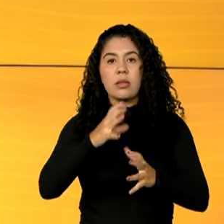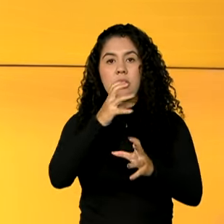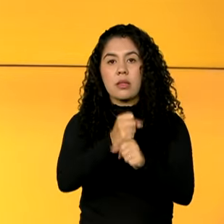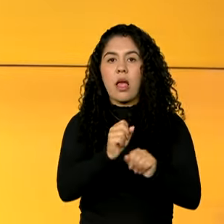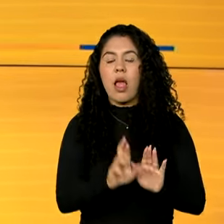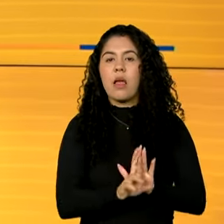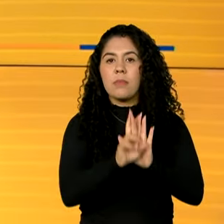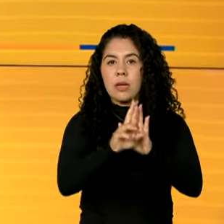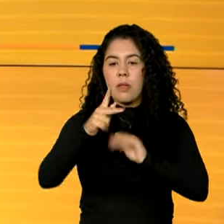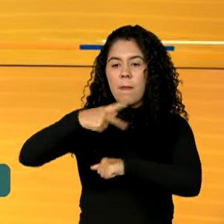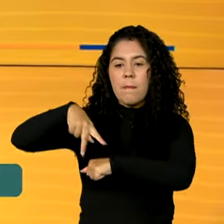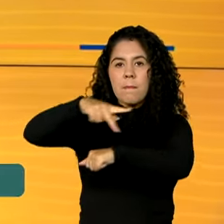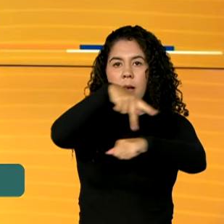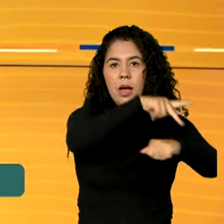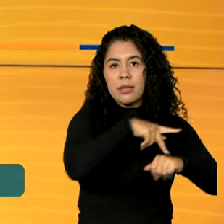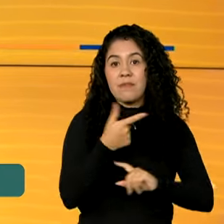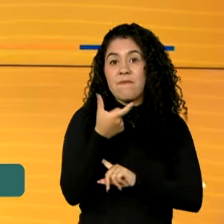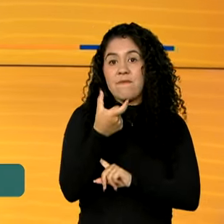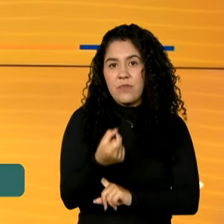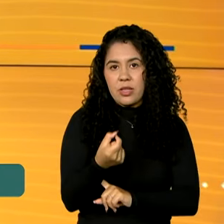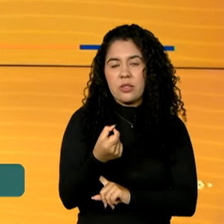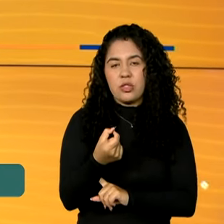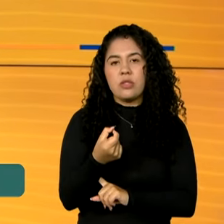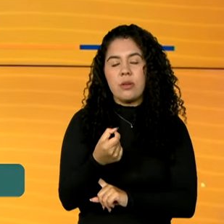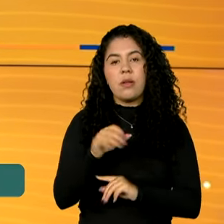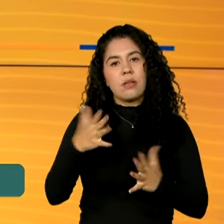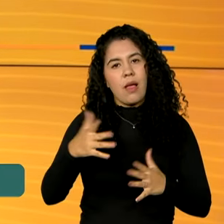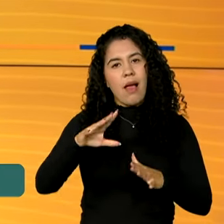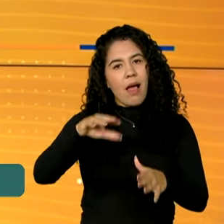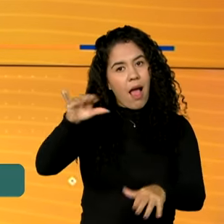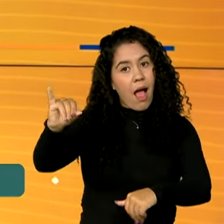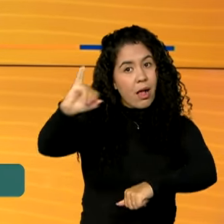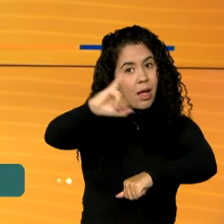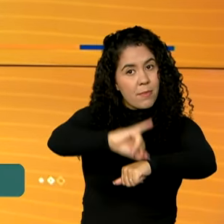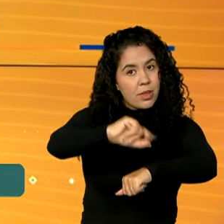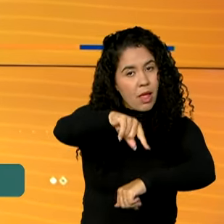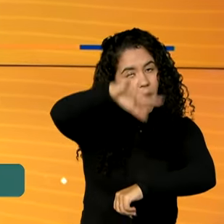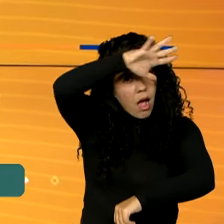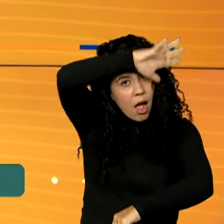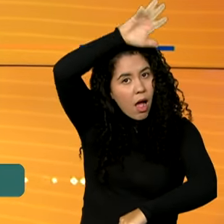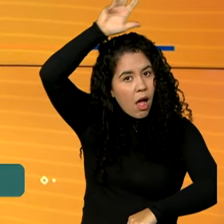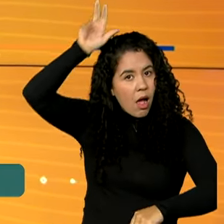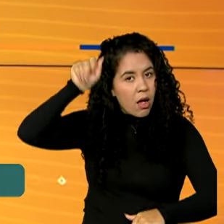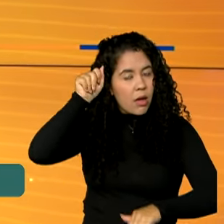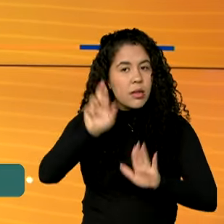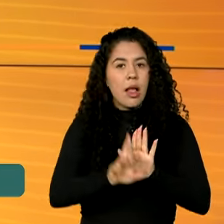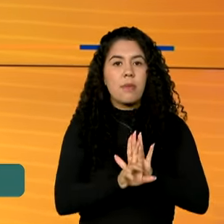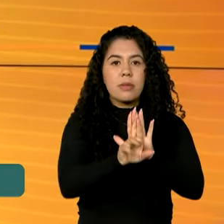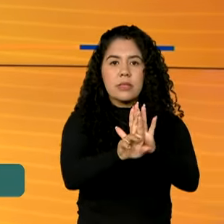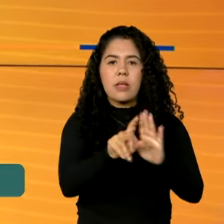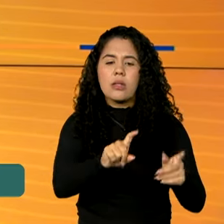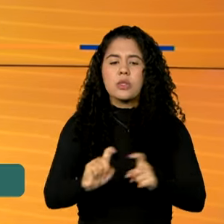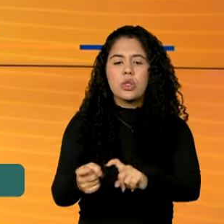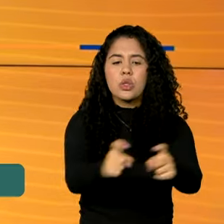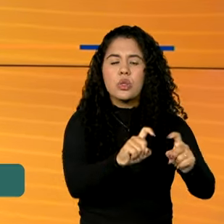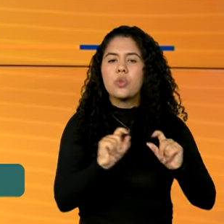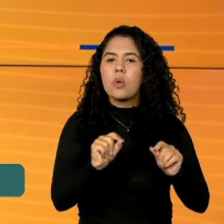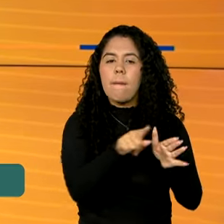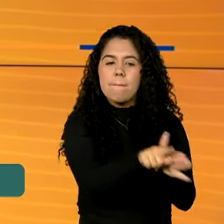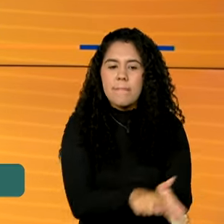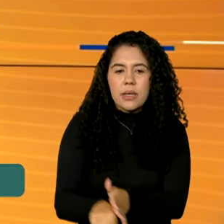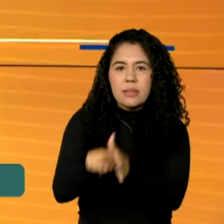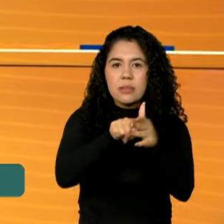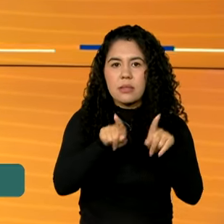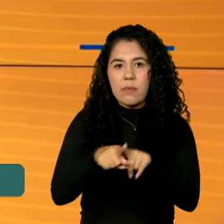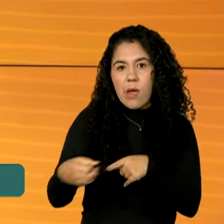maiores economias do mundo. E em Manaus, capital do Amazonas, representantes do grupo discutem pesquisa e inovação